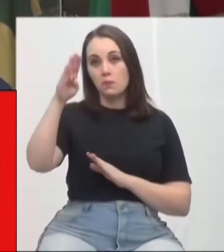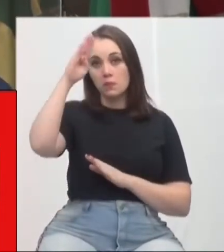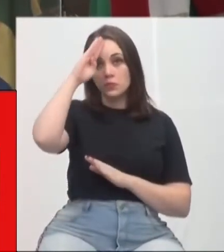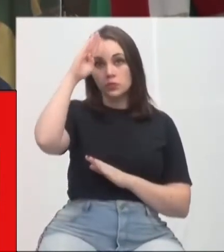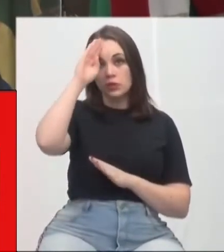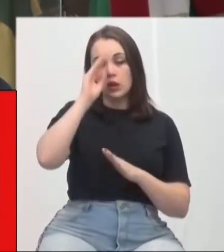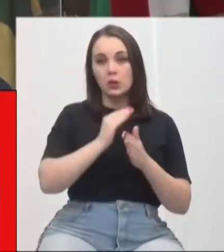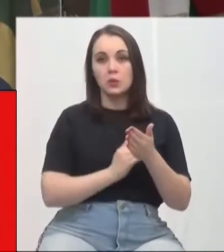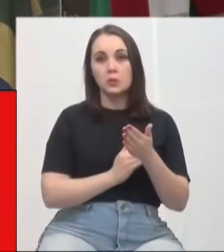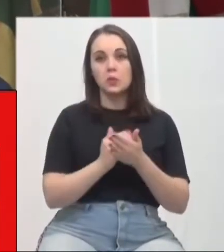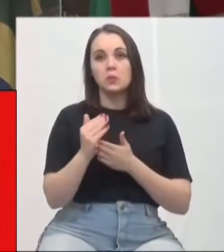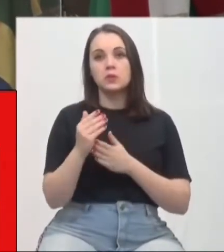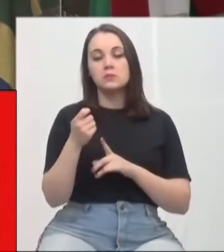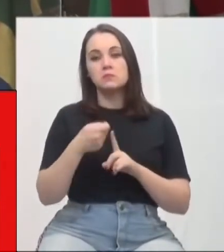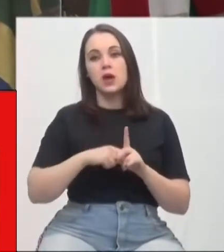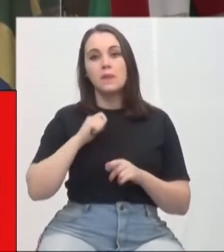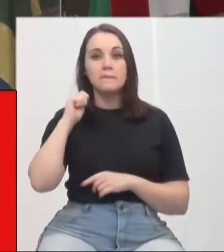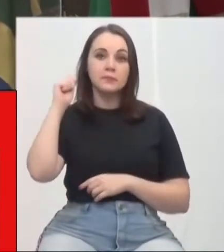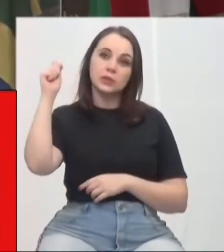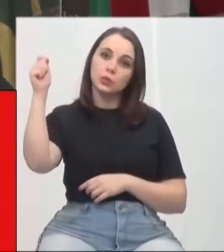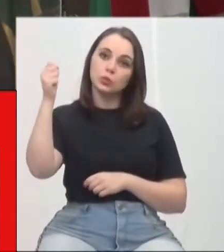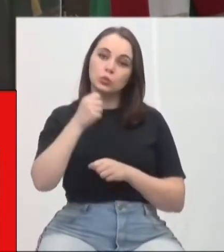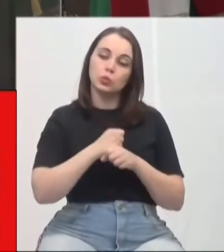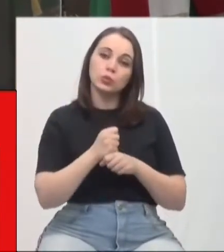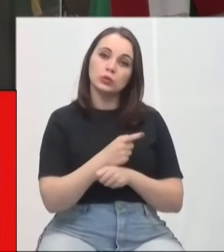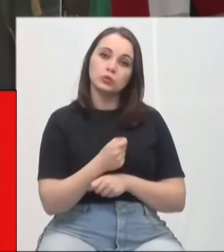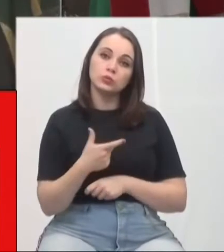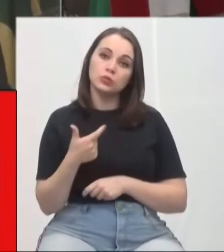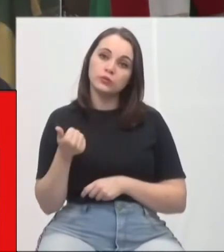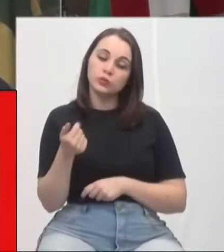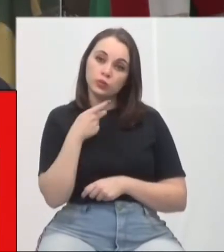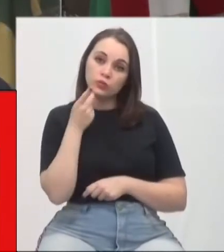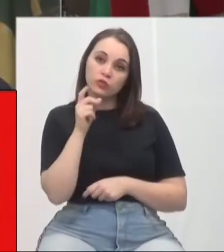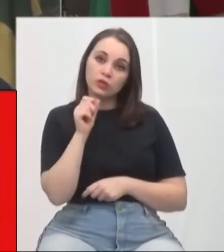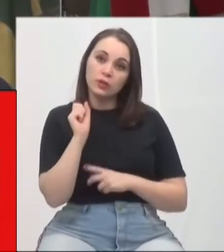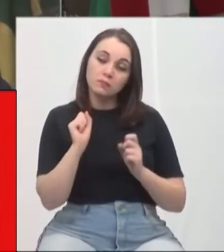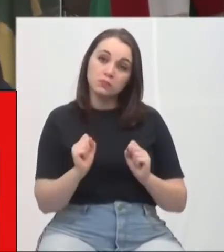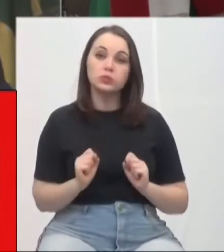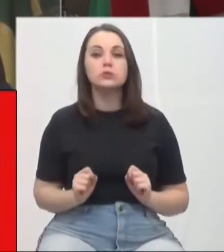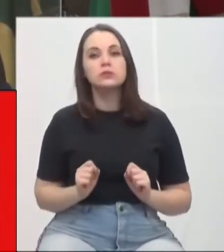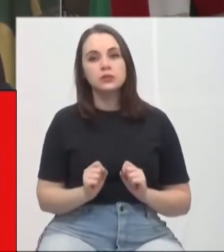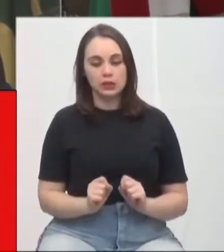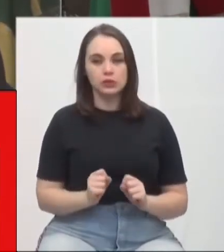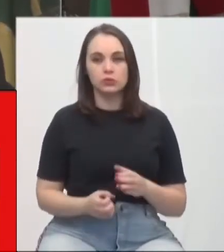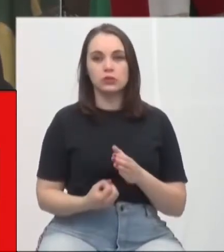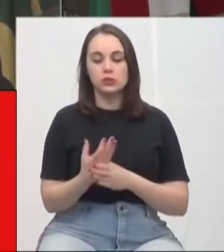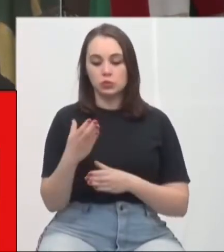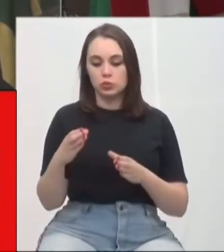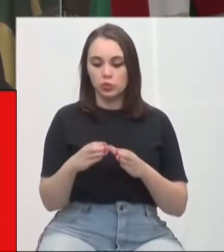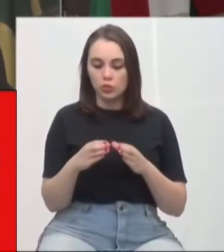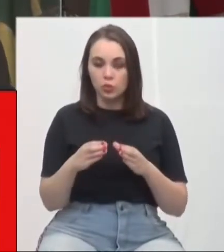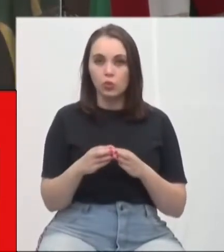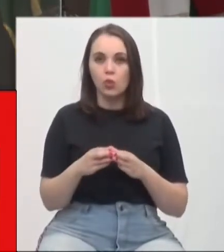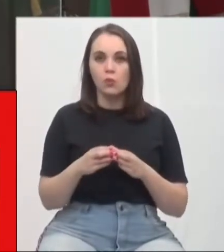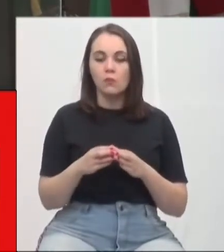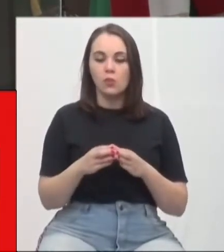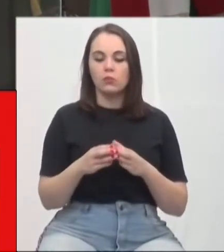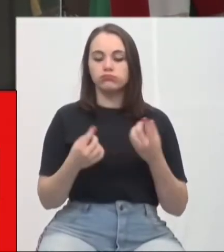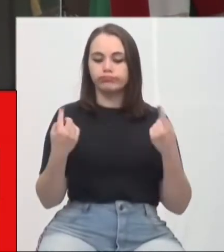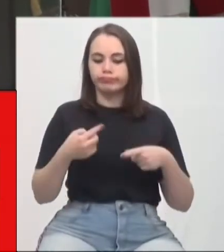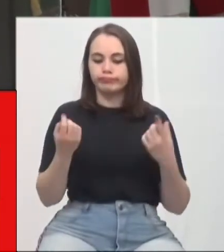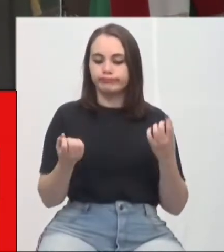início do mês de abril de 2021. Ela traz a possibilidade desses comitês de resolução de disputa.